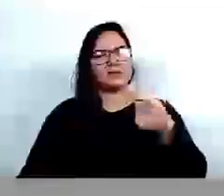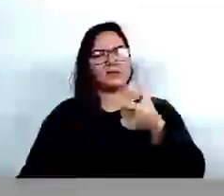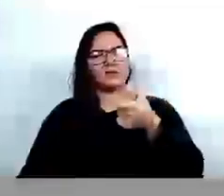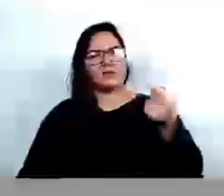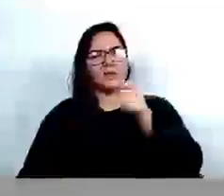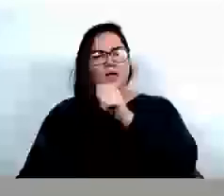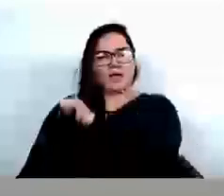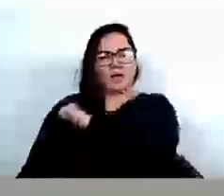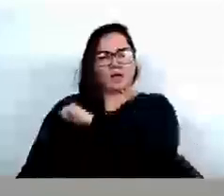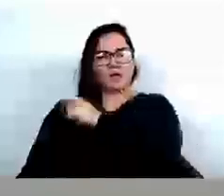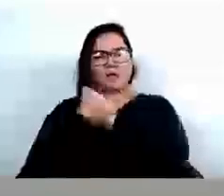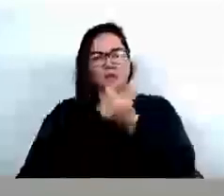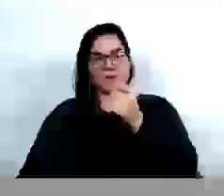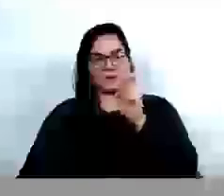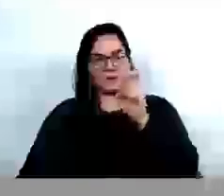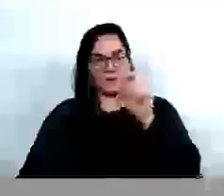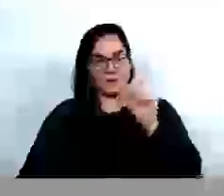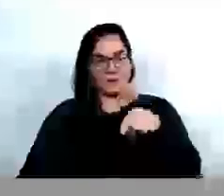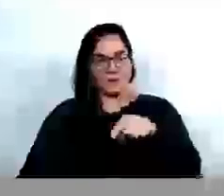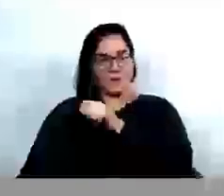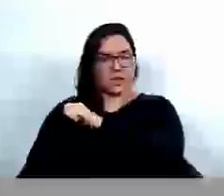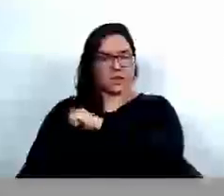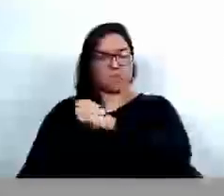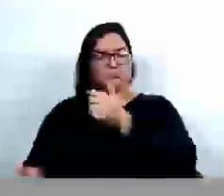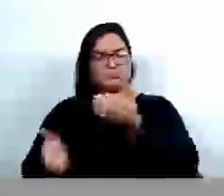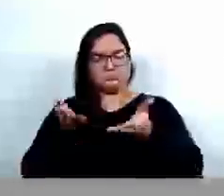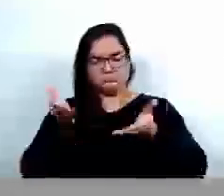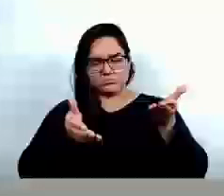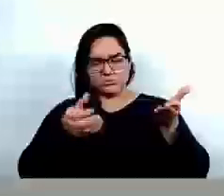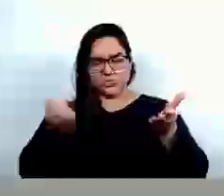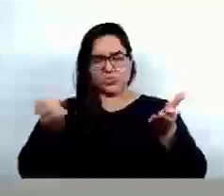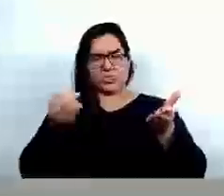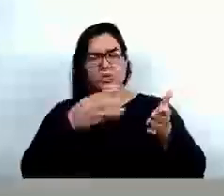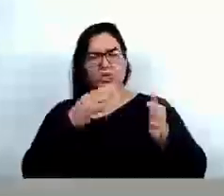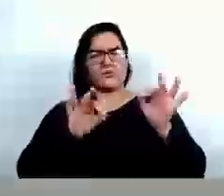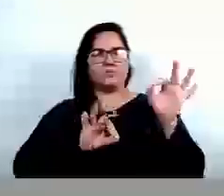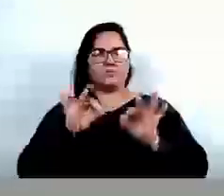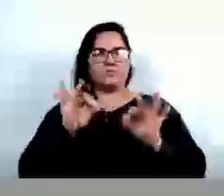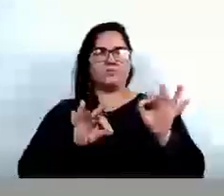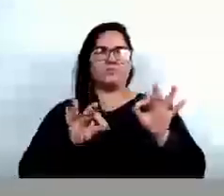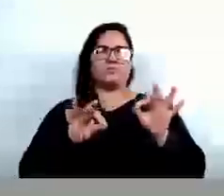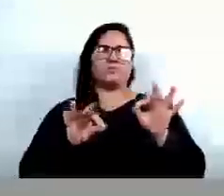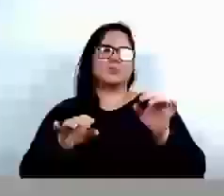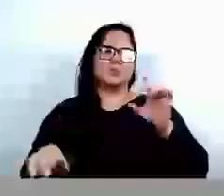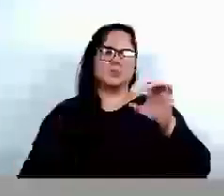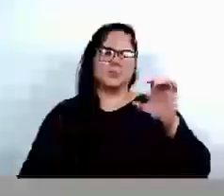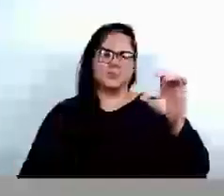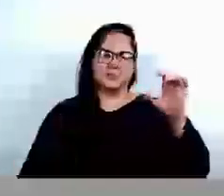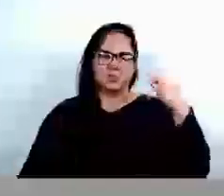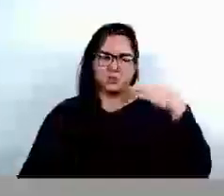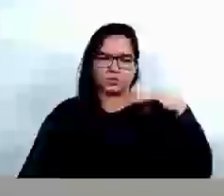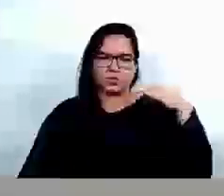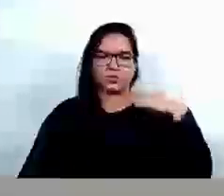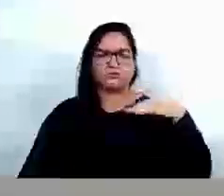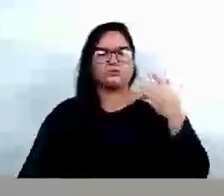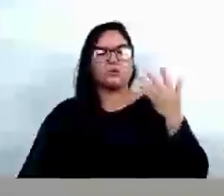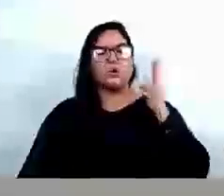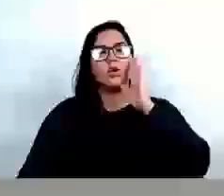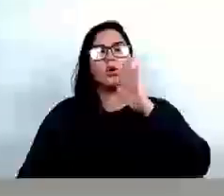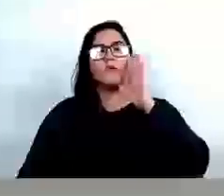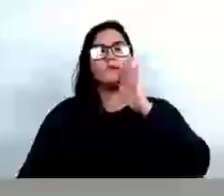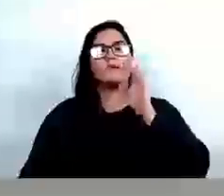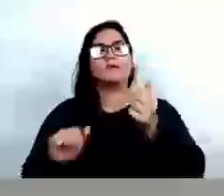a quase cinco mil alunos atendidos pelas novas modalidades contratadas pela CCTU. E, obviamente, eu acho que o esporte